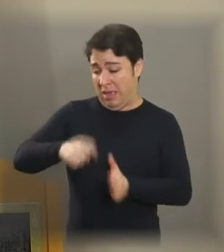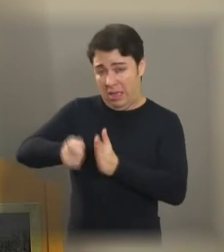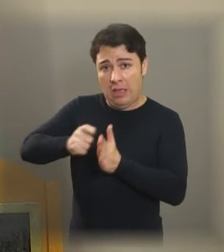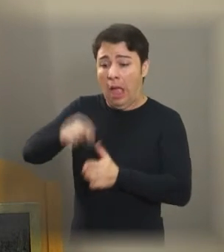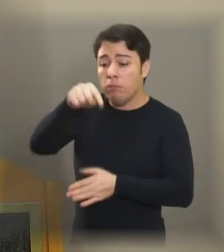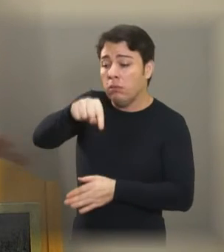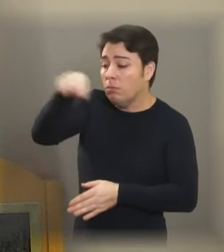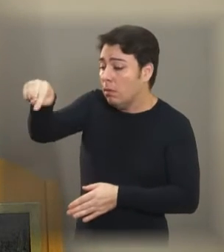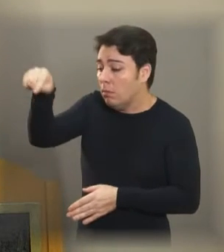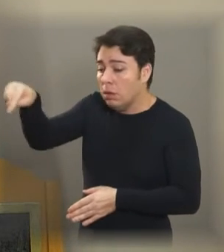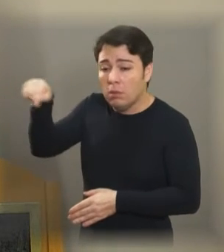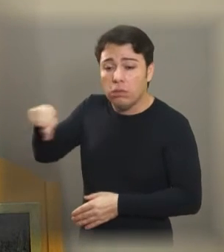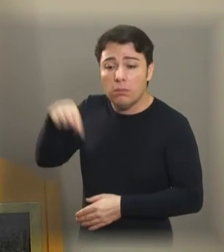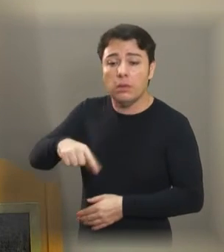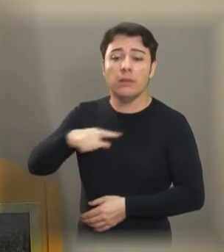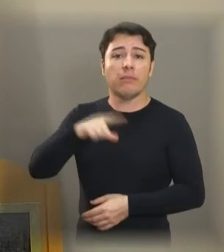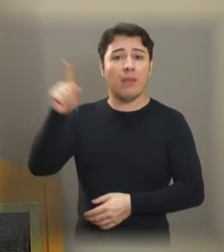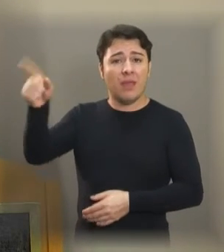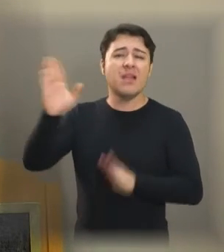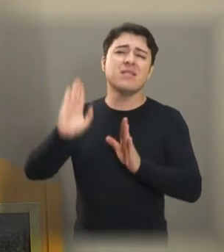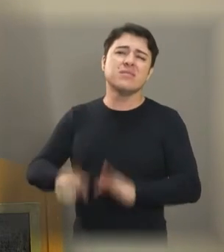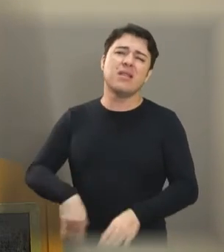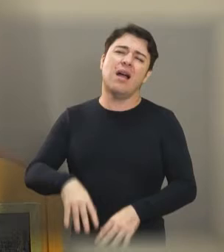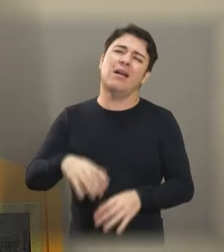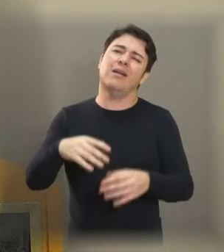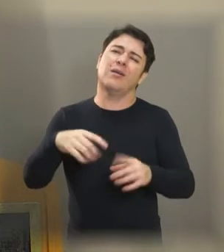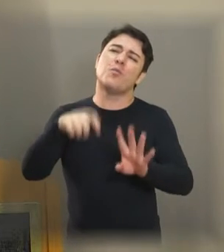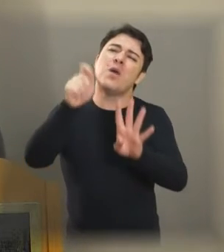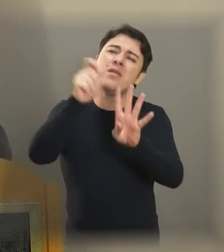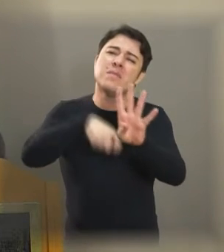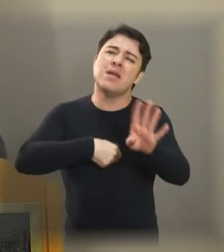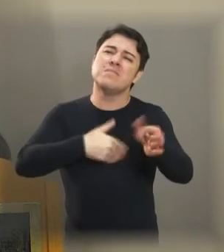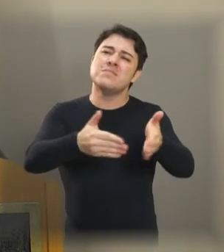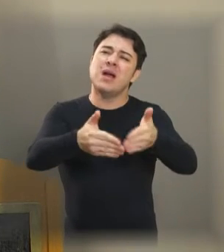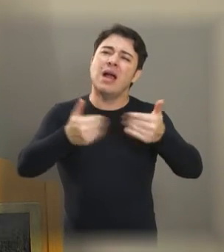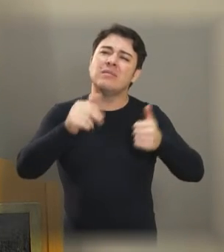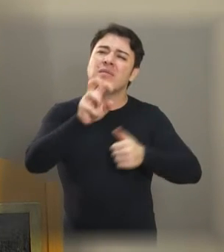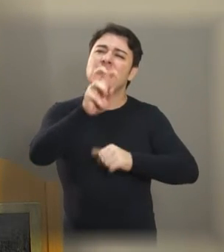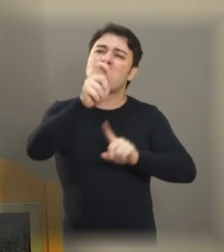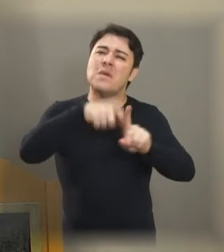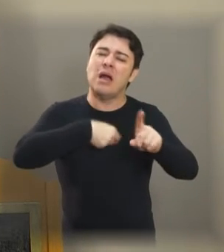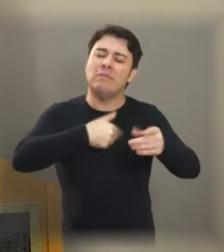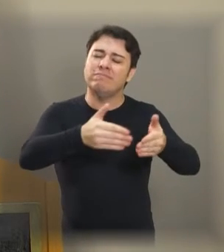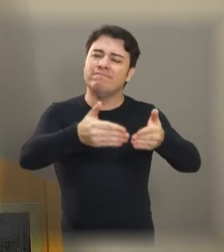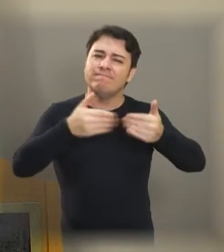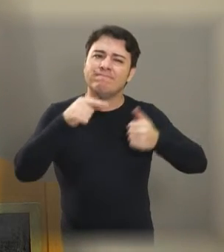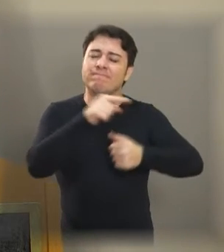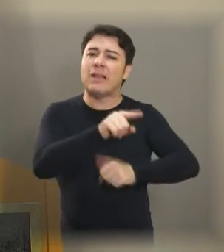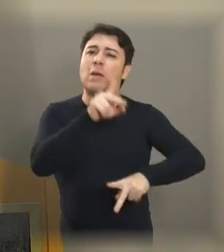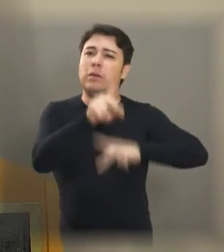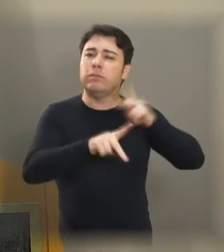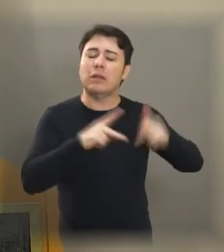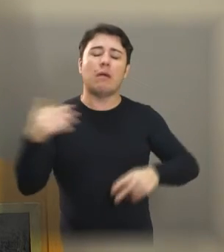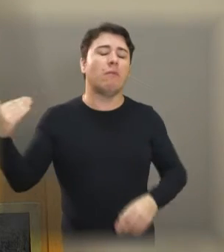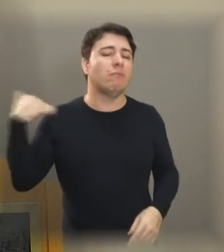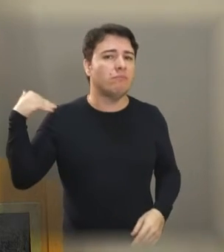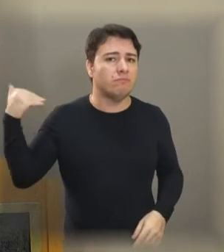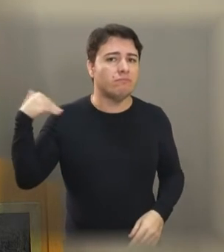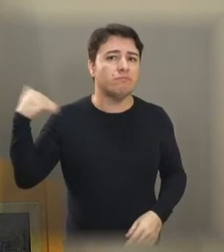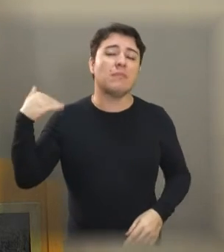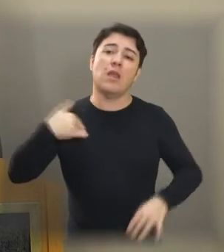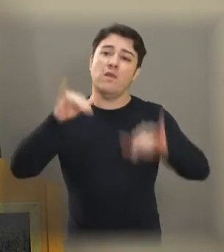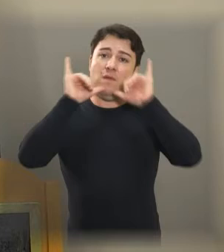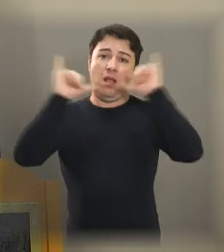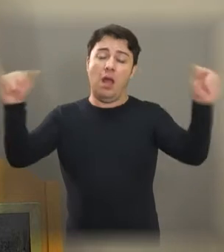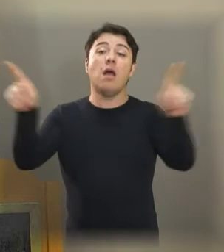mas esse daí, quatro, cinco meses pedindo e a população em cima. Então, queria deixar relatado isso